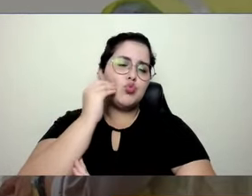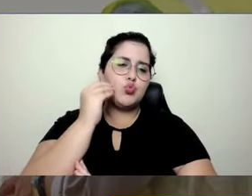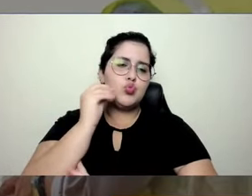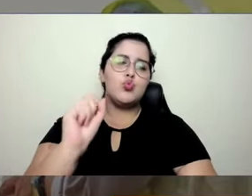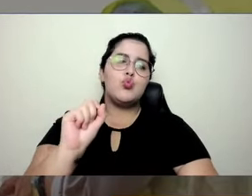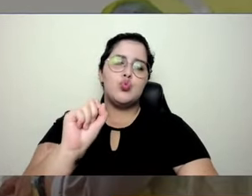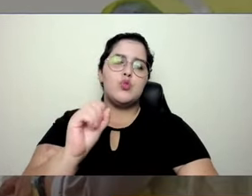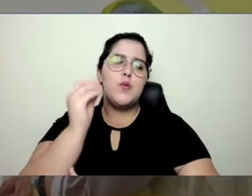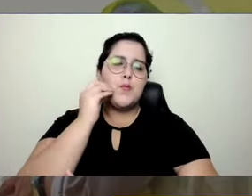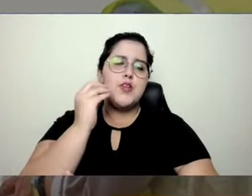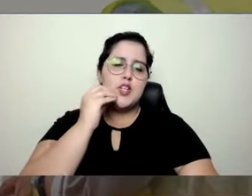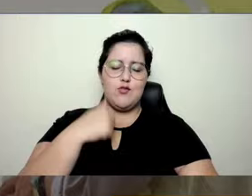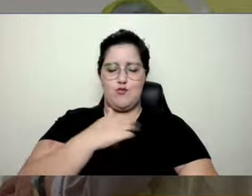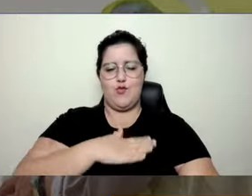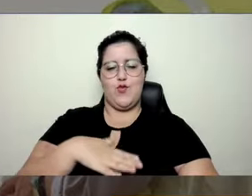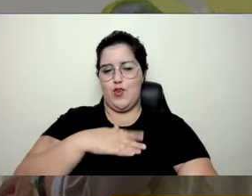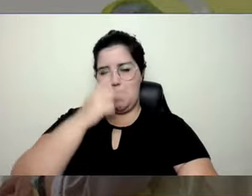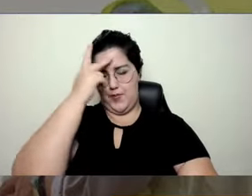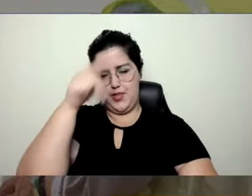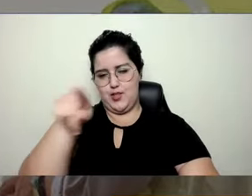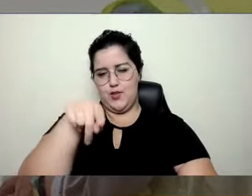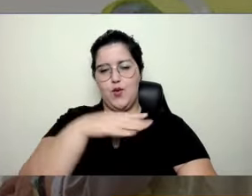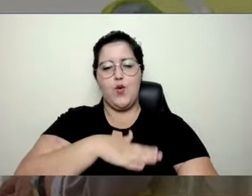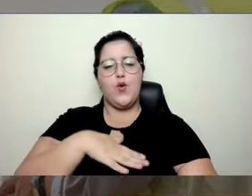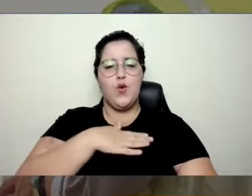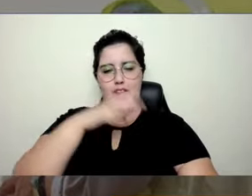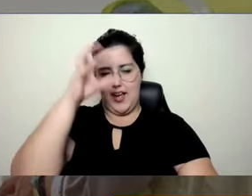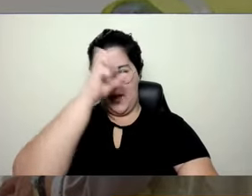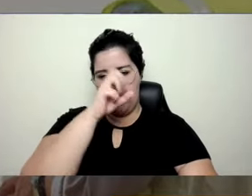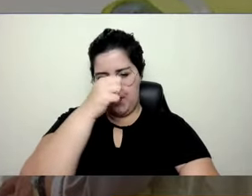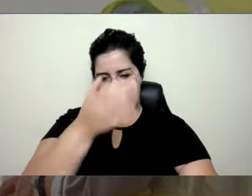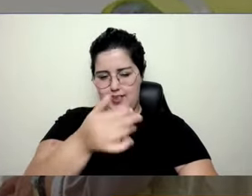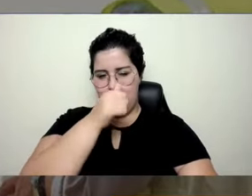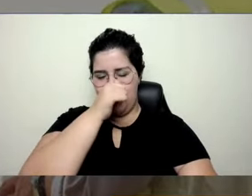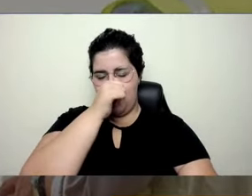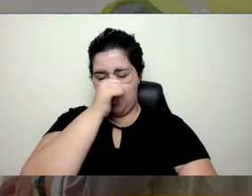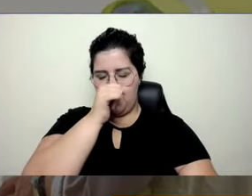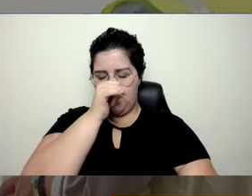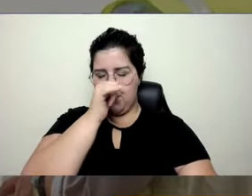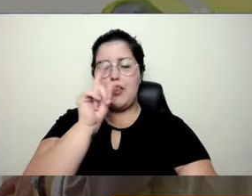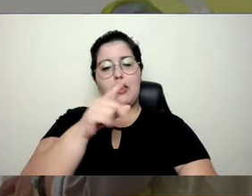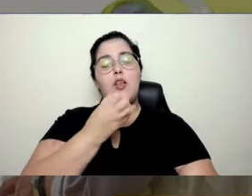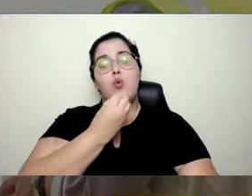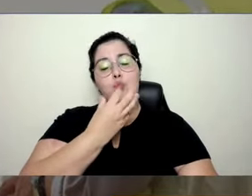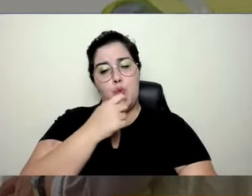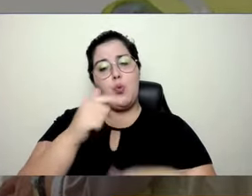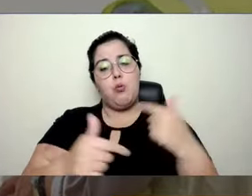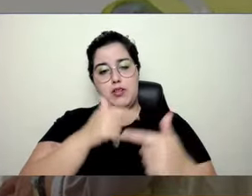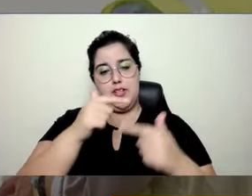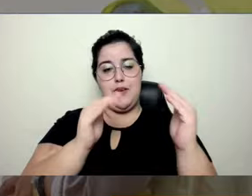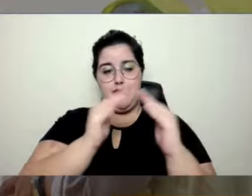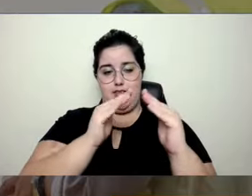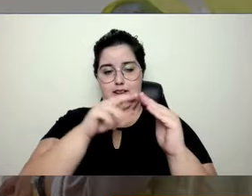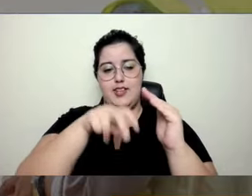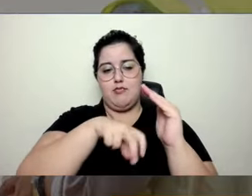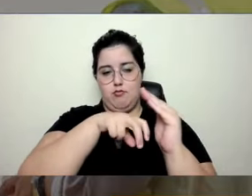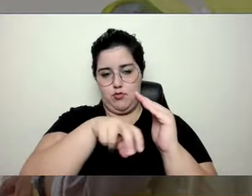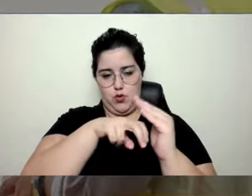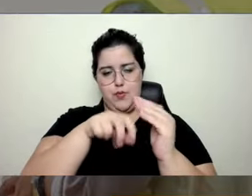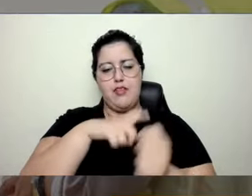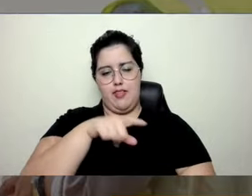falando que gosta de aprender, Selir, pessoa linda, que o home office é bom, mas tem esse perrengue, Fernando,